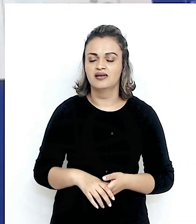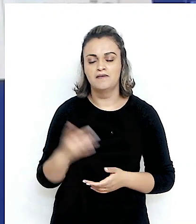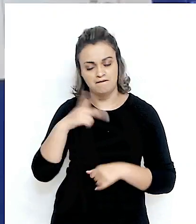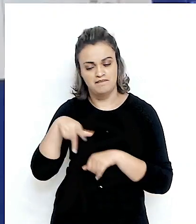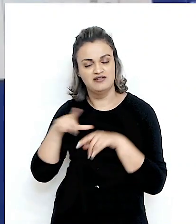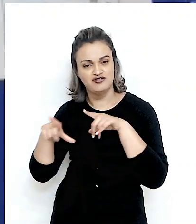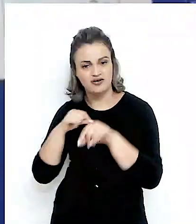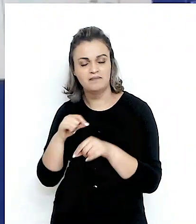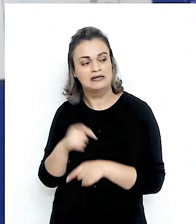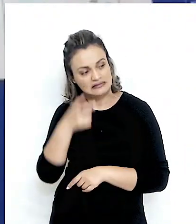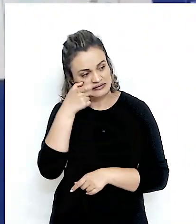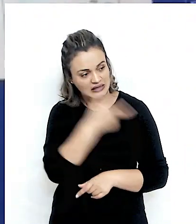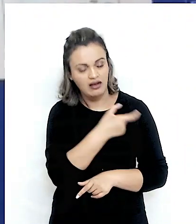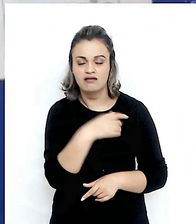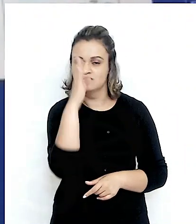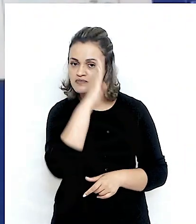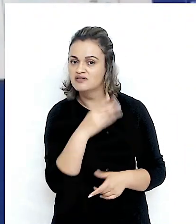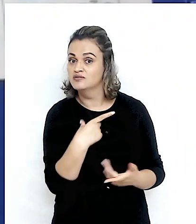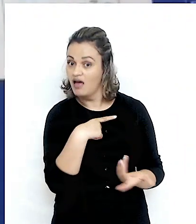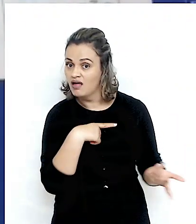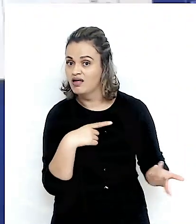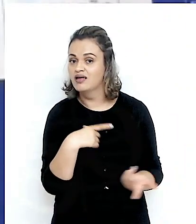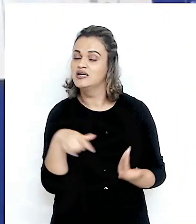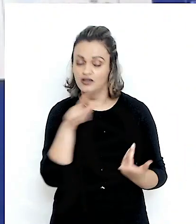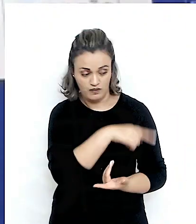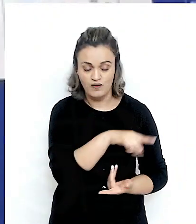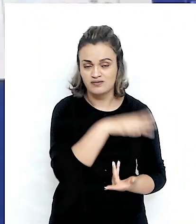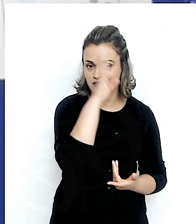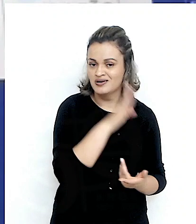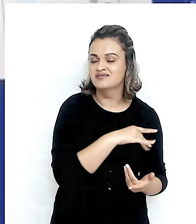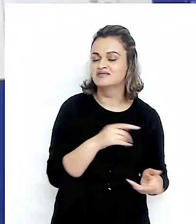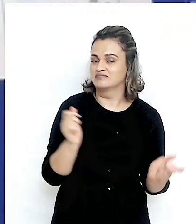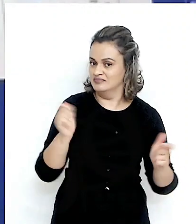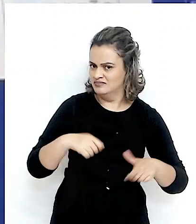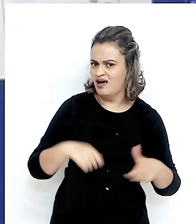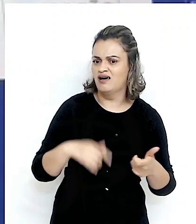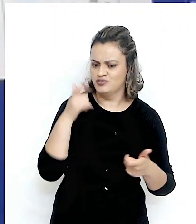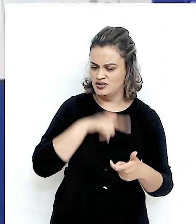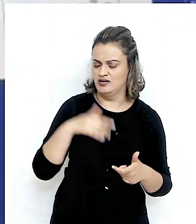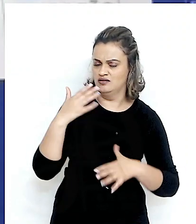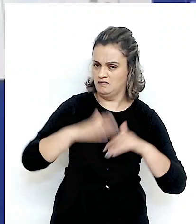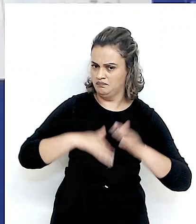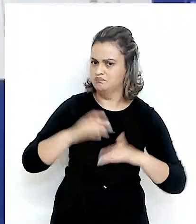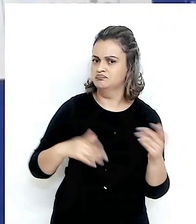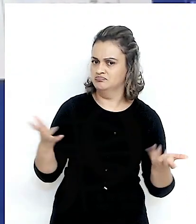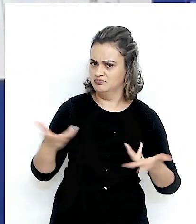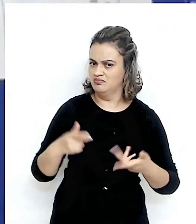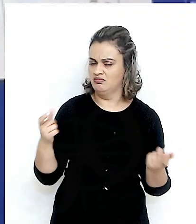demonstrou interesse, nós temos potencial, nós temos a capacidade, temos como